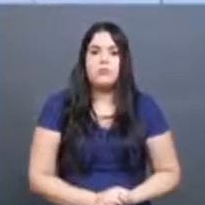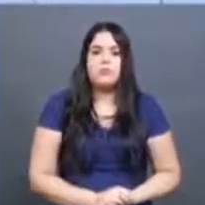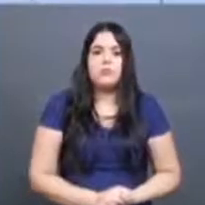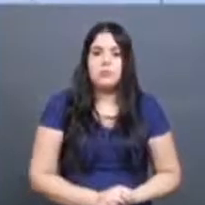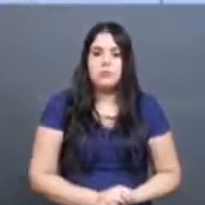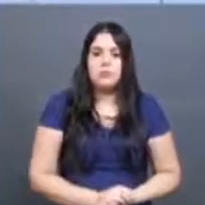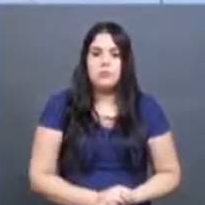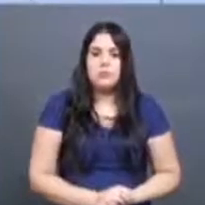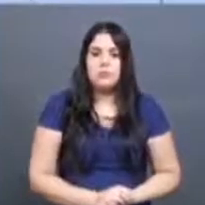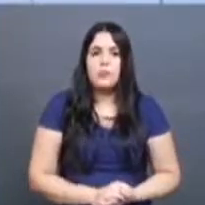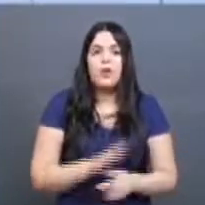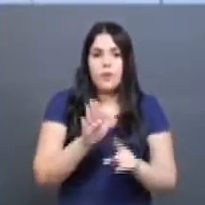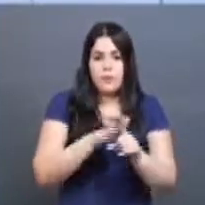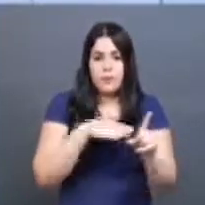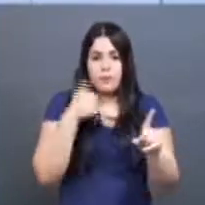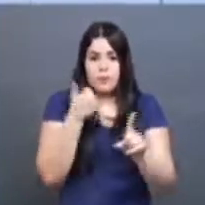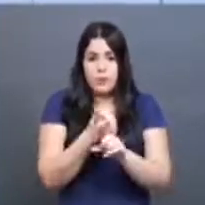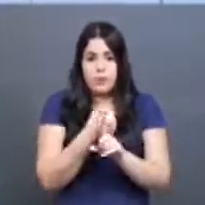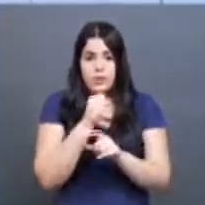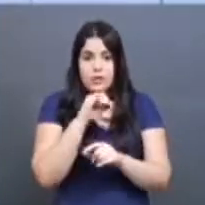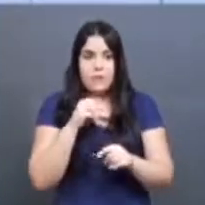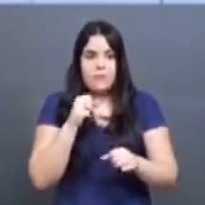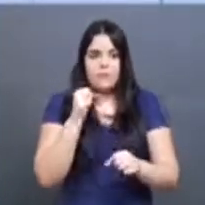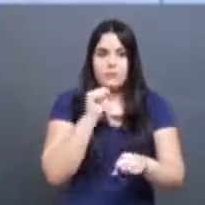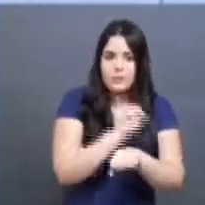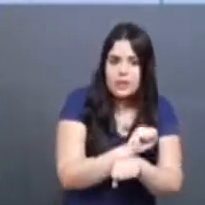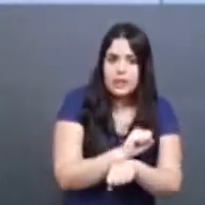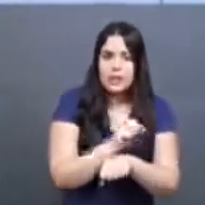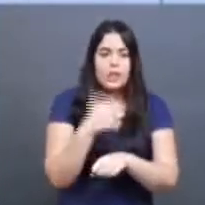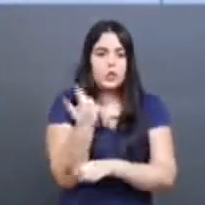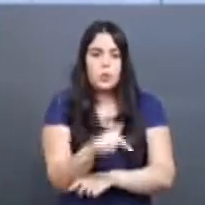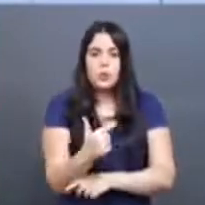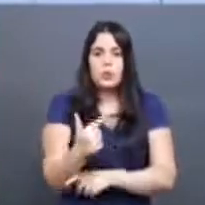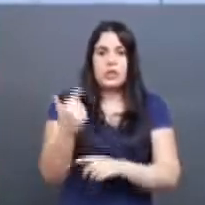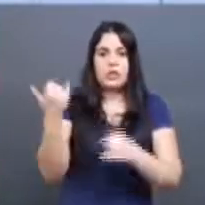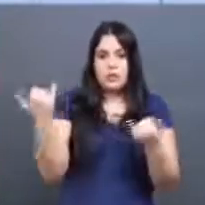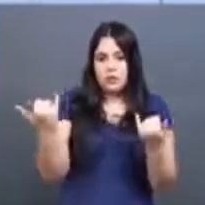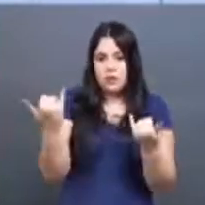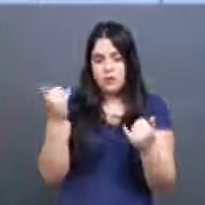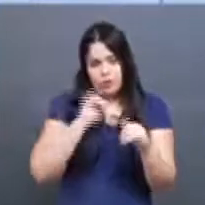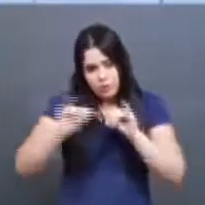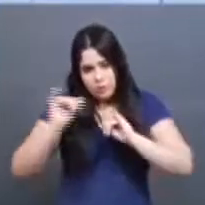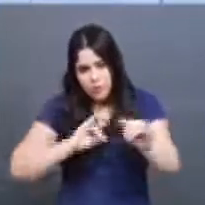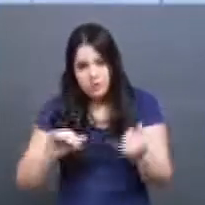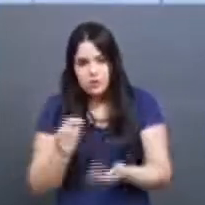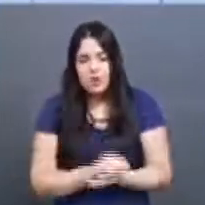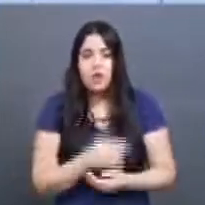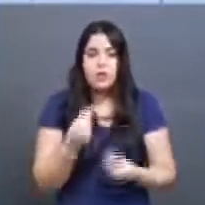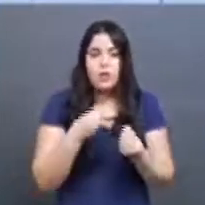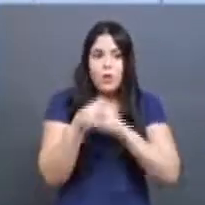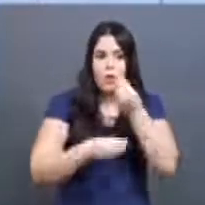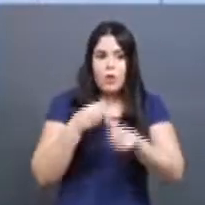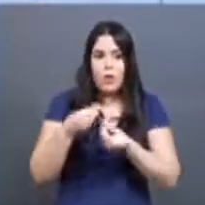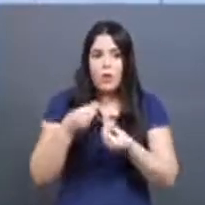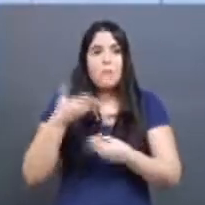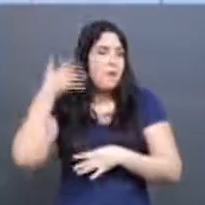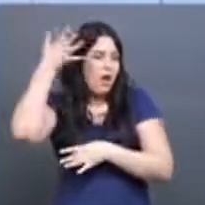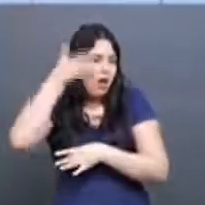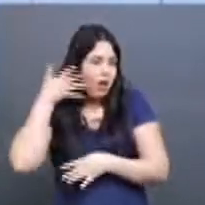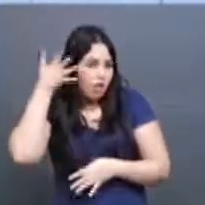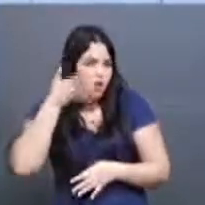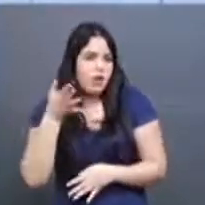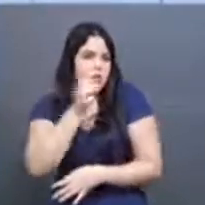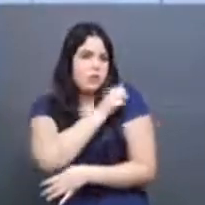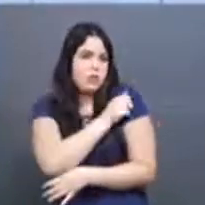Essa prática do bullying, se ela não for contida, se não tiver informação, Então, uma maneira de trabalhar seria levar palestras,